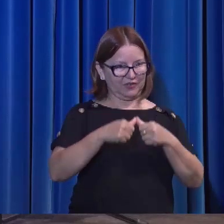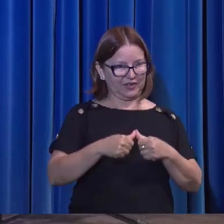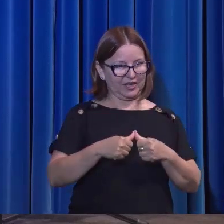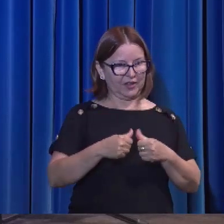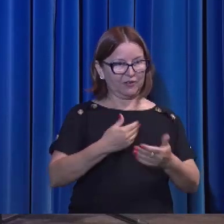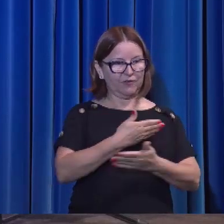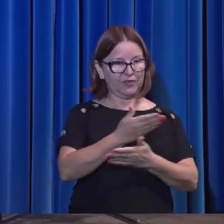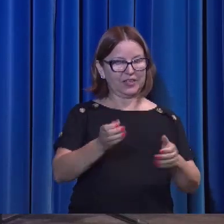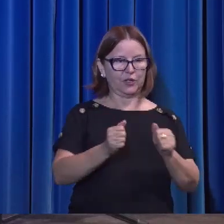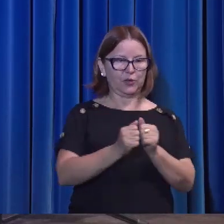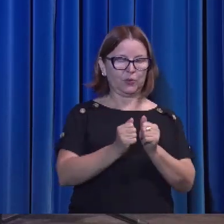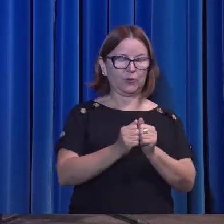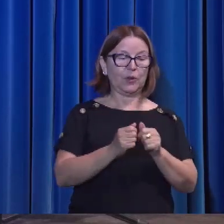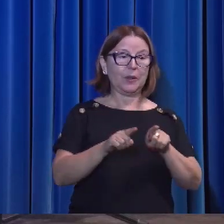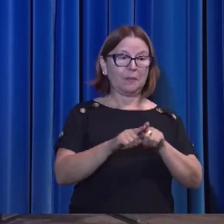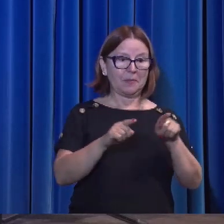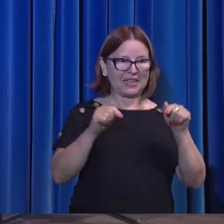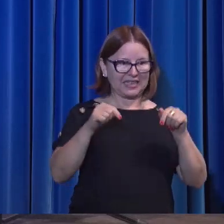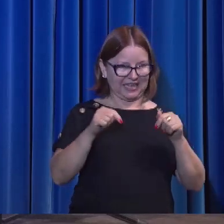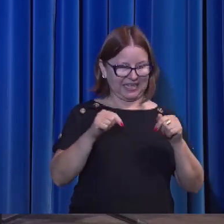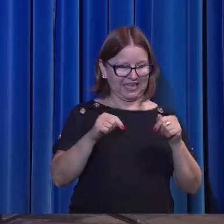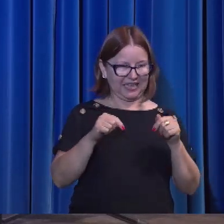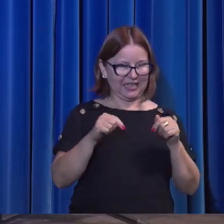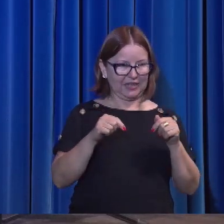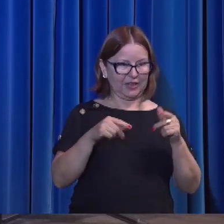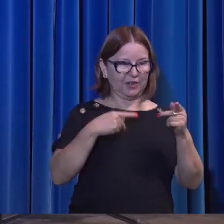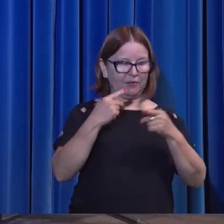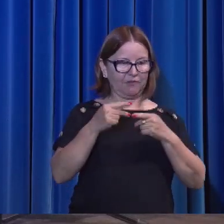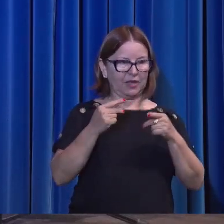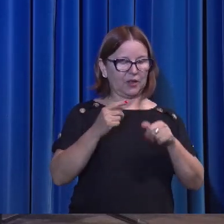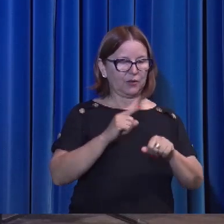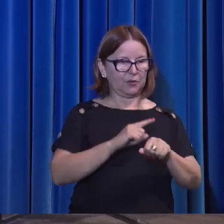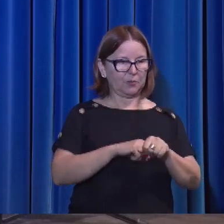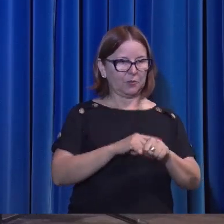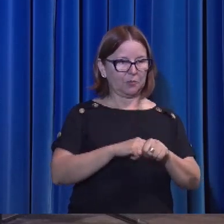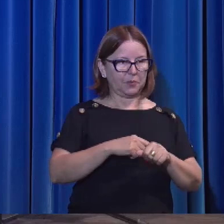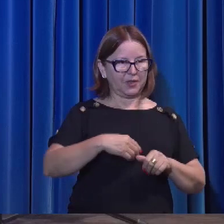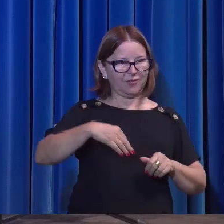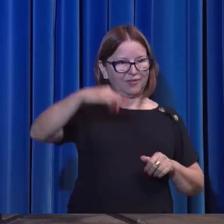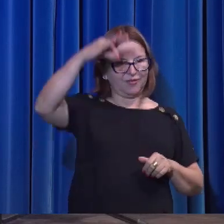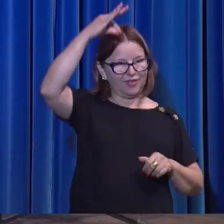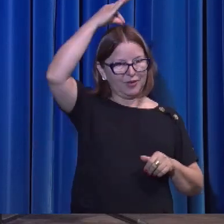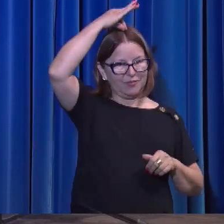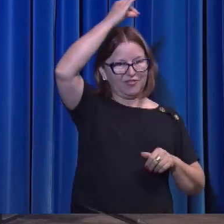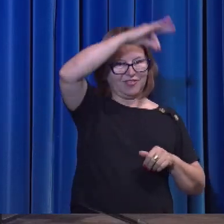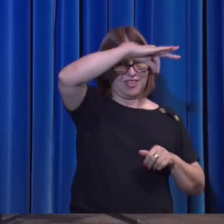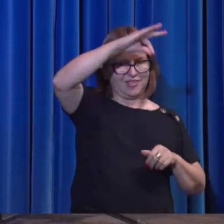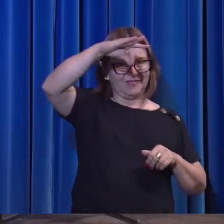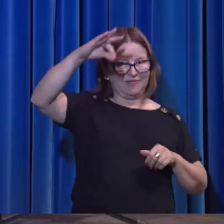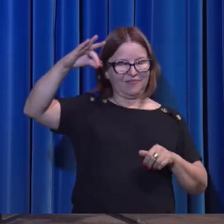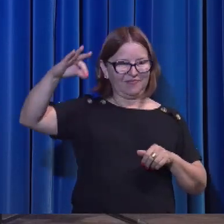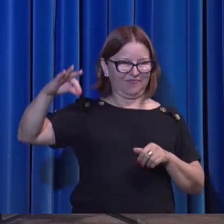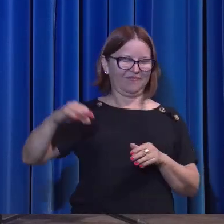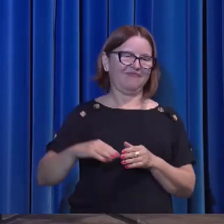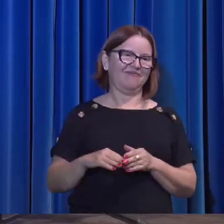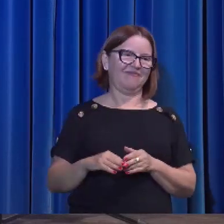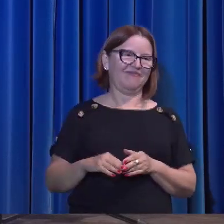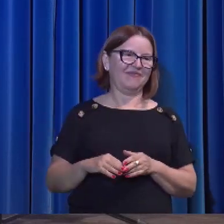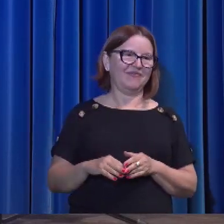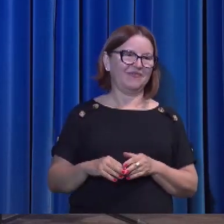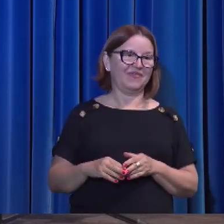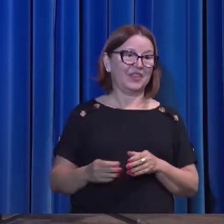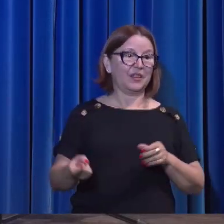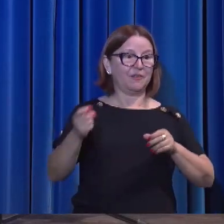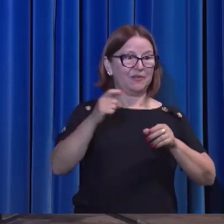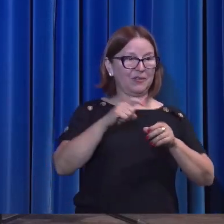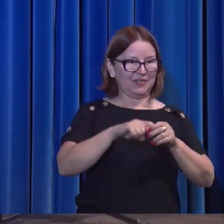Aqui ele está falando do momento do Pentecostes. Esse voltarei é a identidade